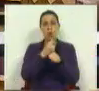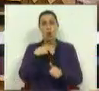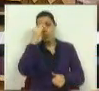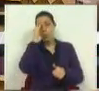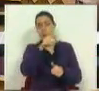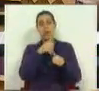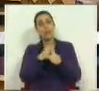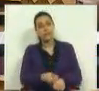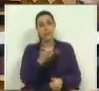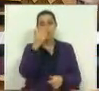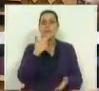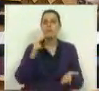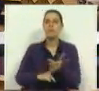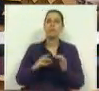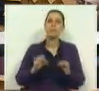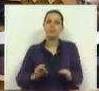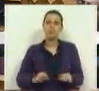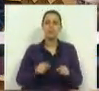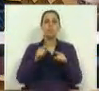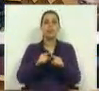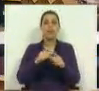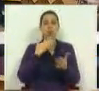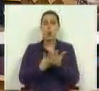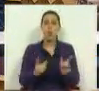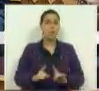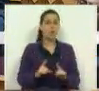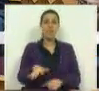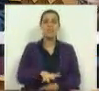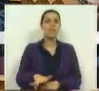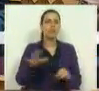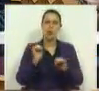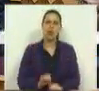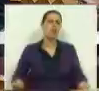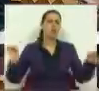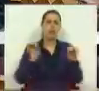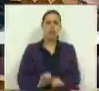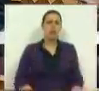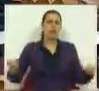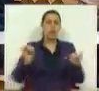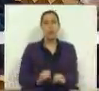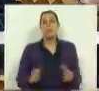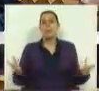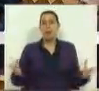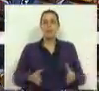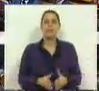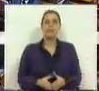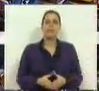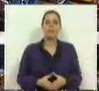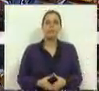meu conselho. Porque, de facto, isso não conduzia a situação nenhuma. E para além disso,